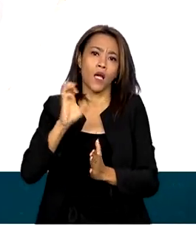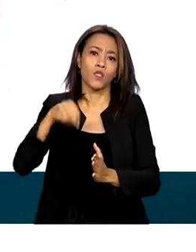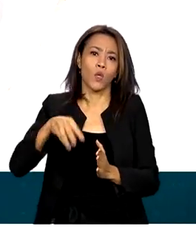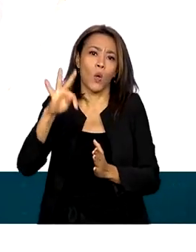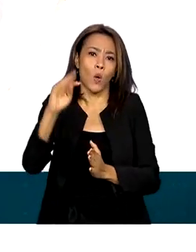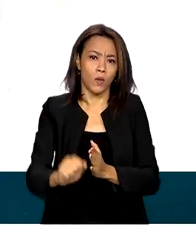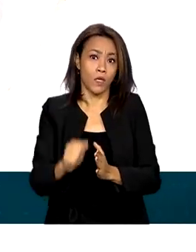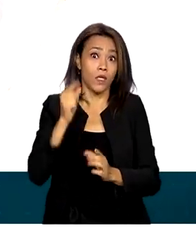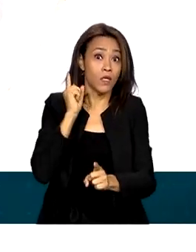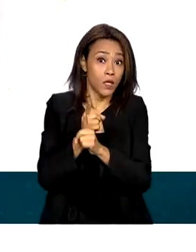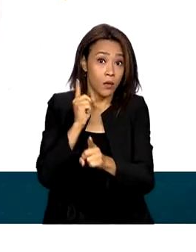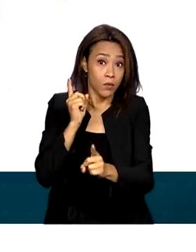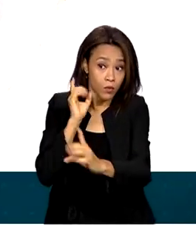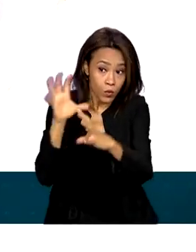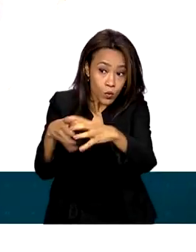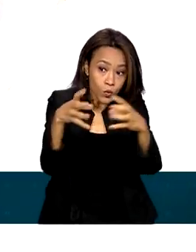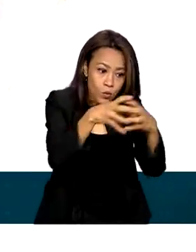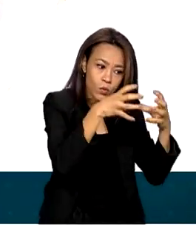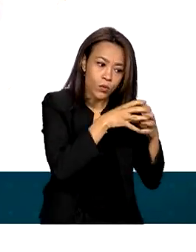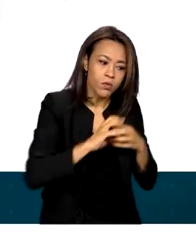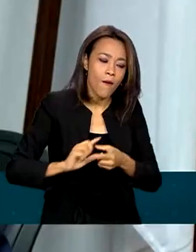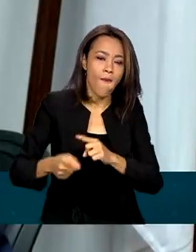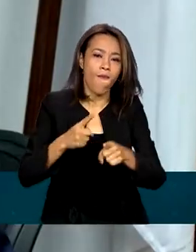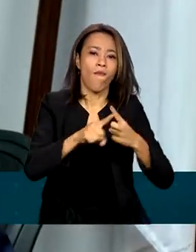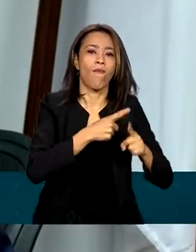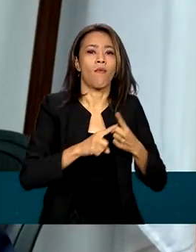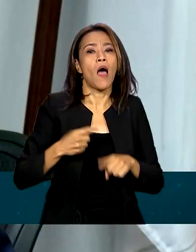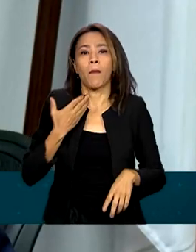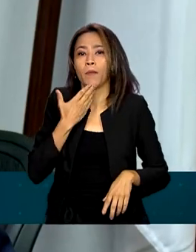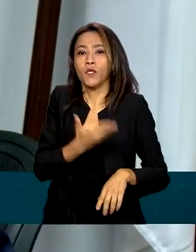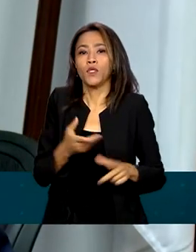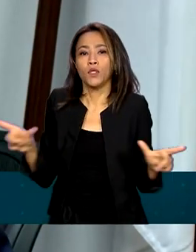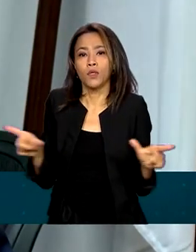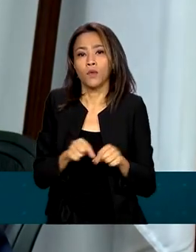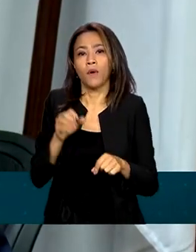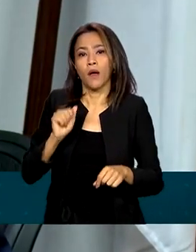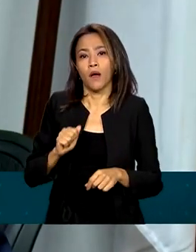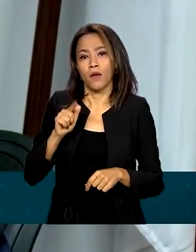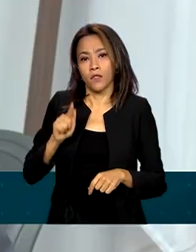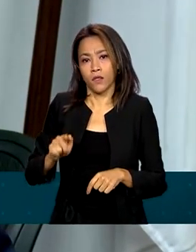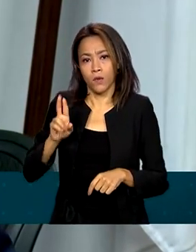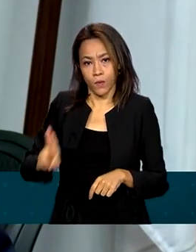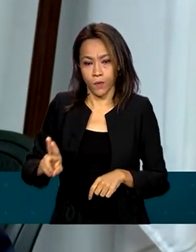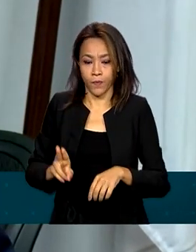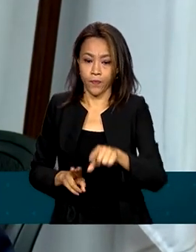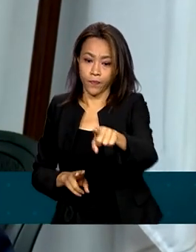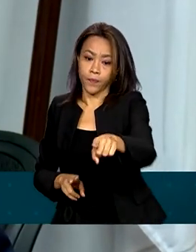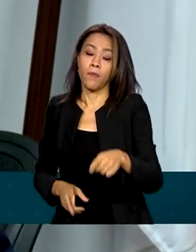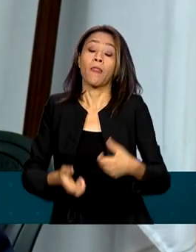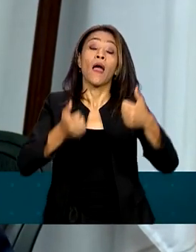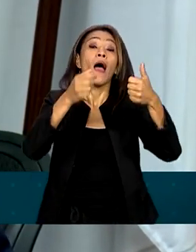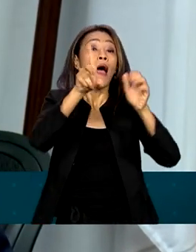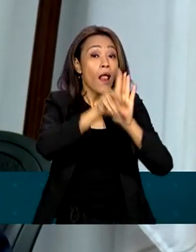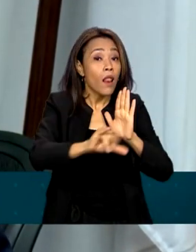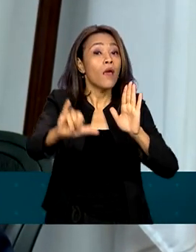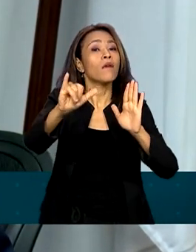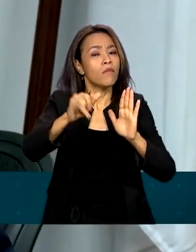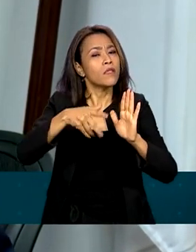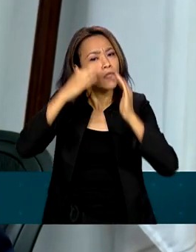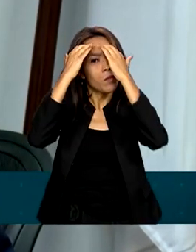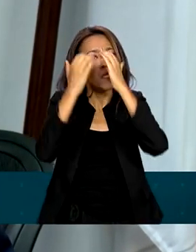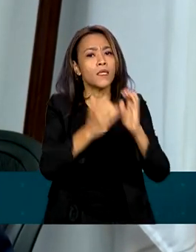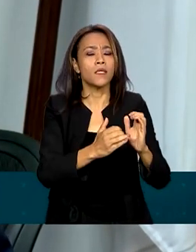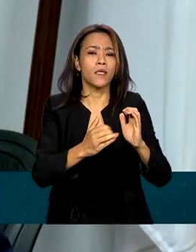grupos identificados no pedido da AGU. A lei será cumprida. O direito à livre manifestação